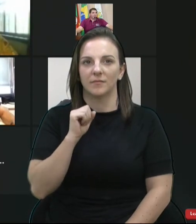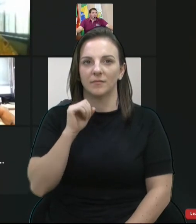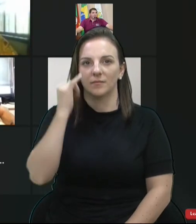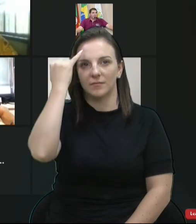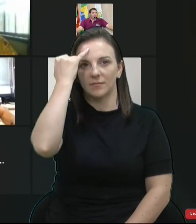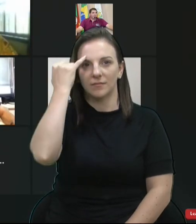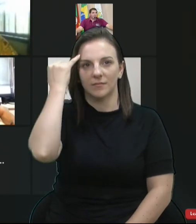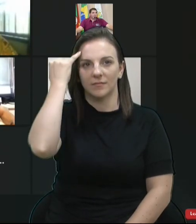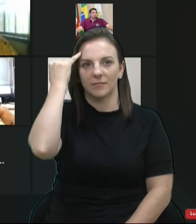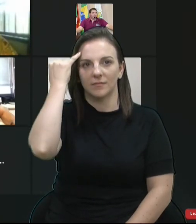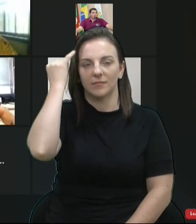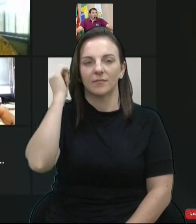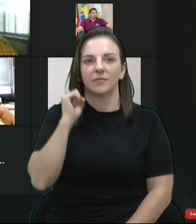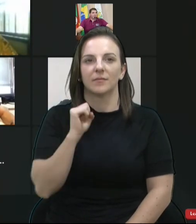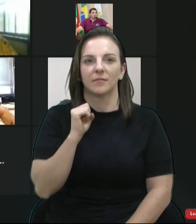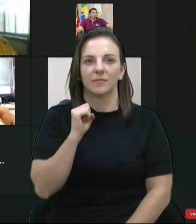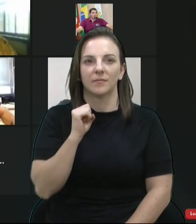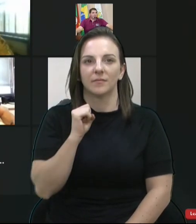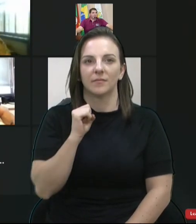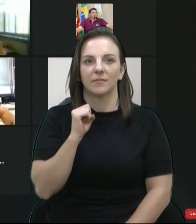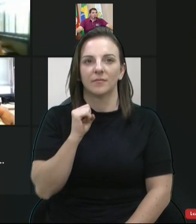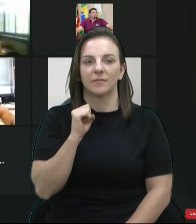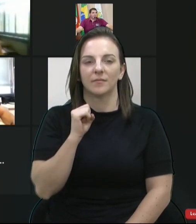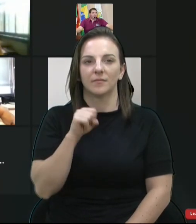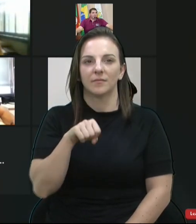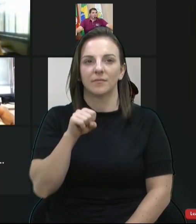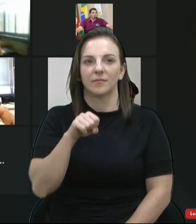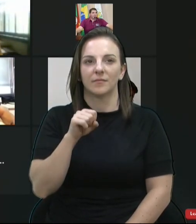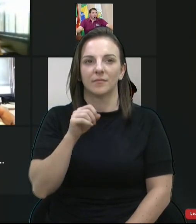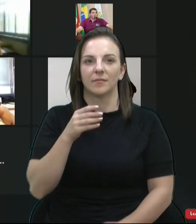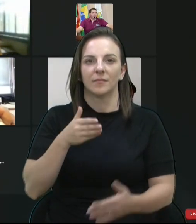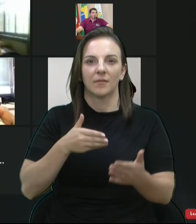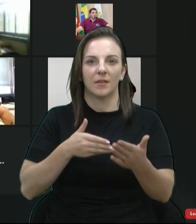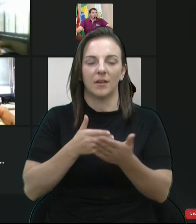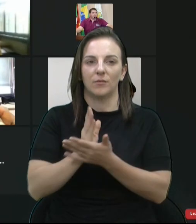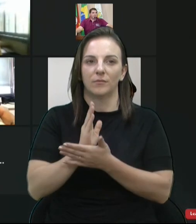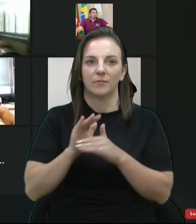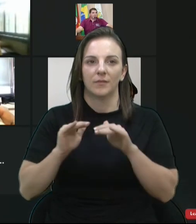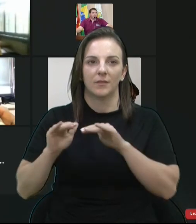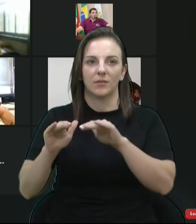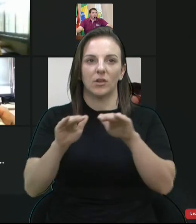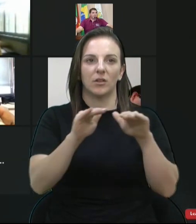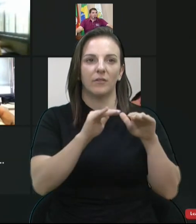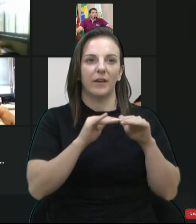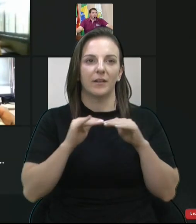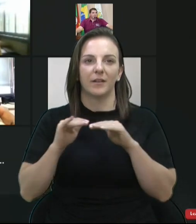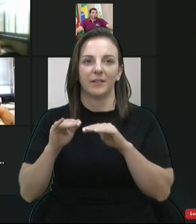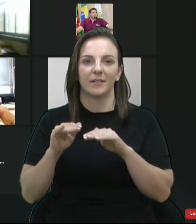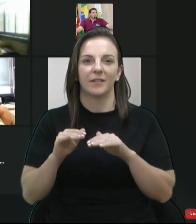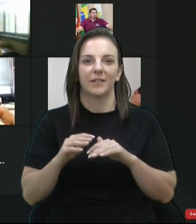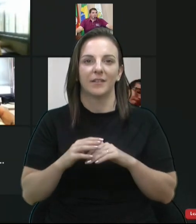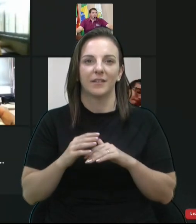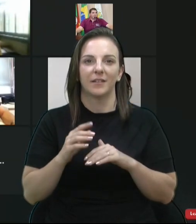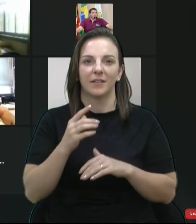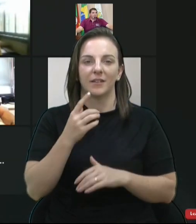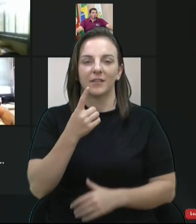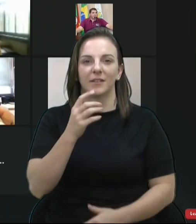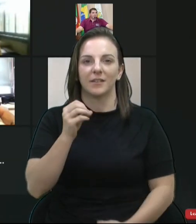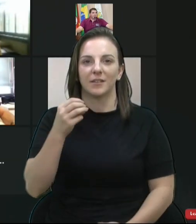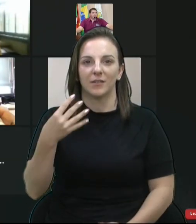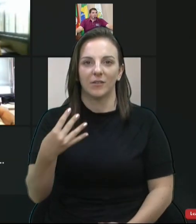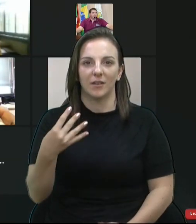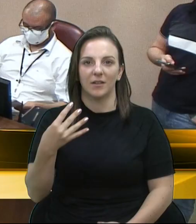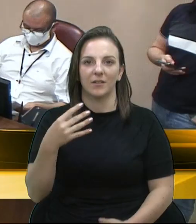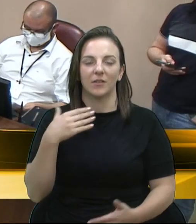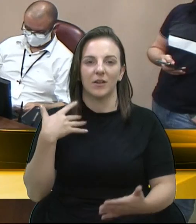'Ambros, voto sim, presidente, aprovado por unanimidade o artigo 104 até